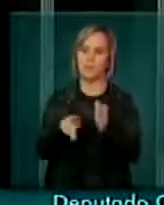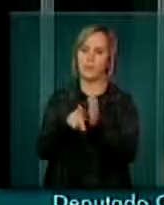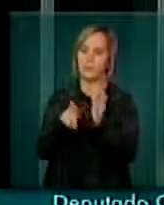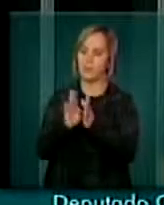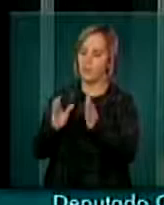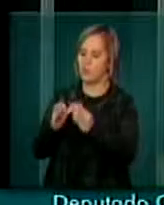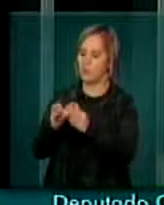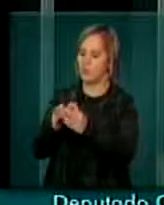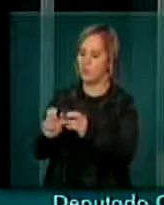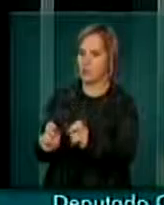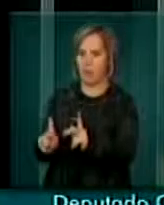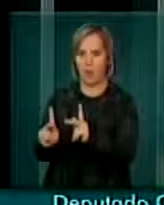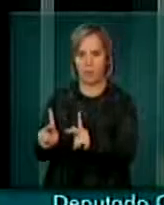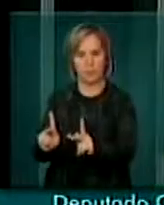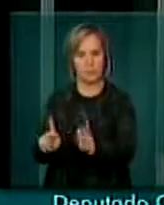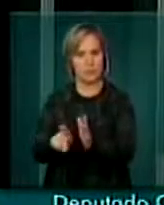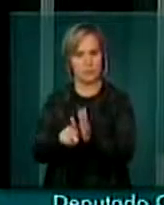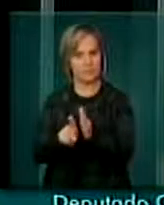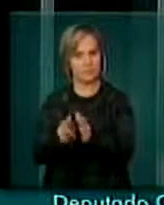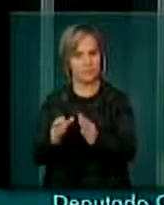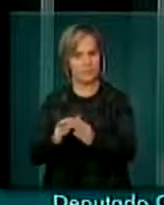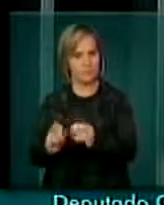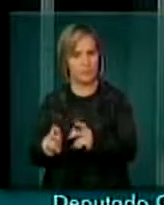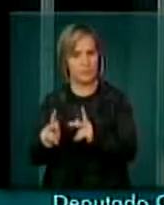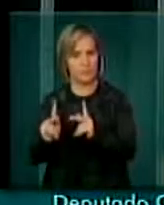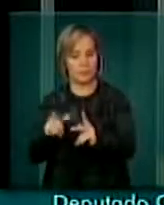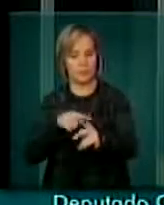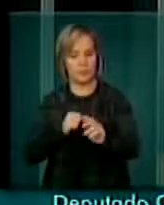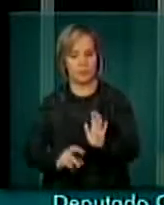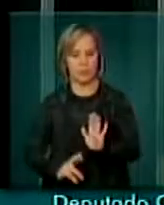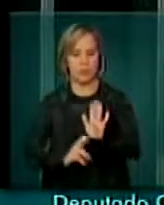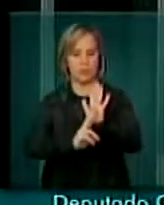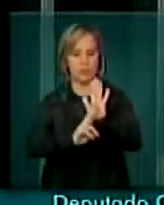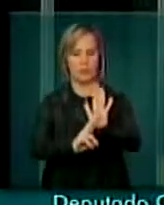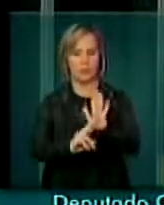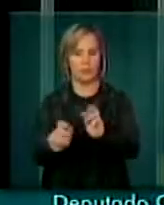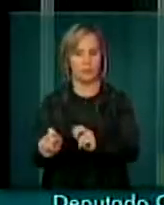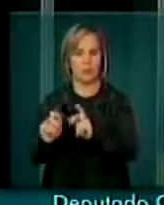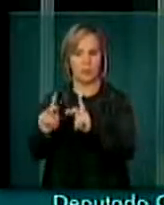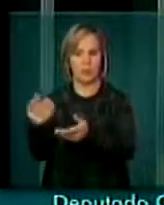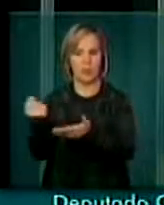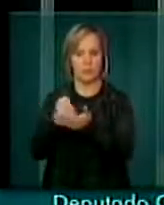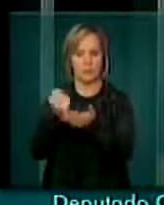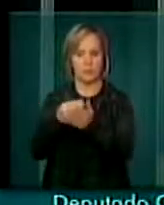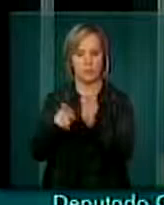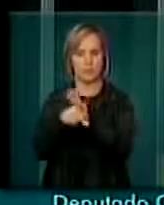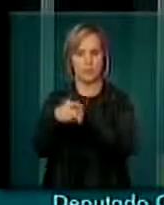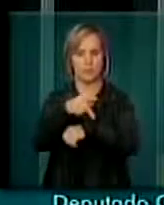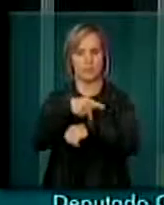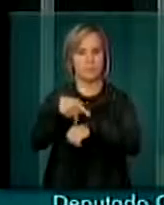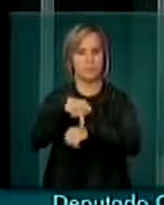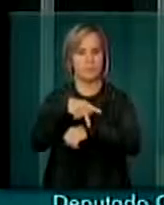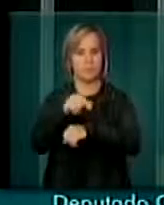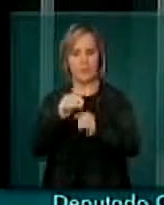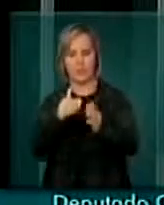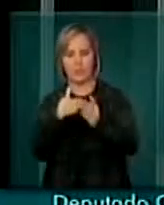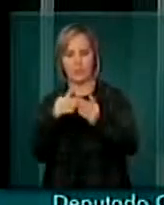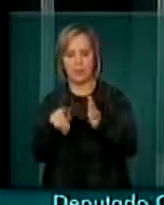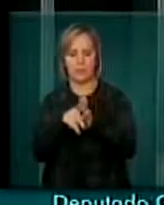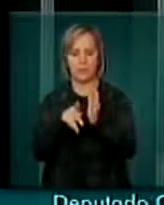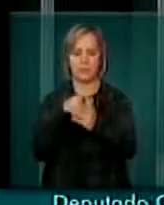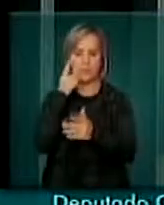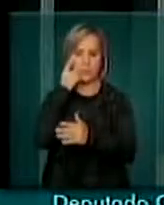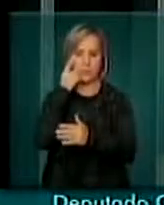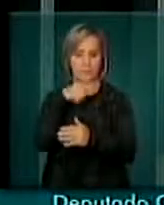presidente. Era um pleito da Confederação Brasileira de Aposentados, que representa os aposentados e pensamentos do nosso país. Era um pleito dos parlamentares